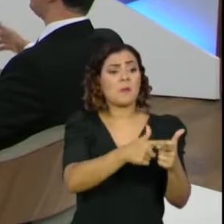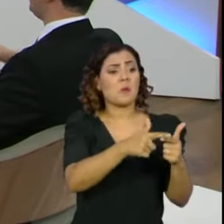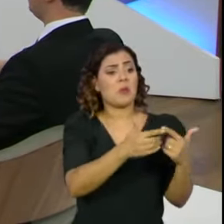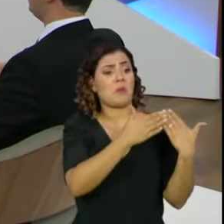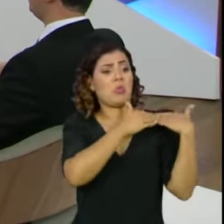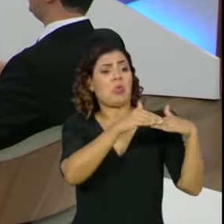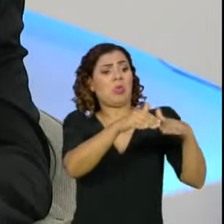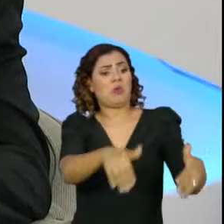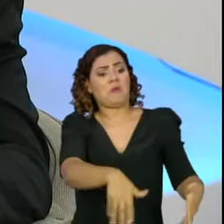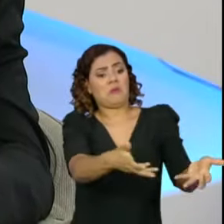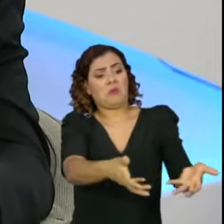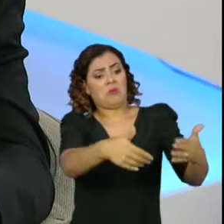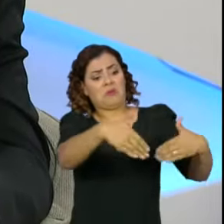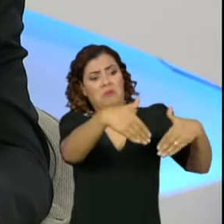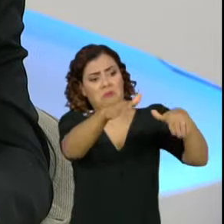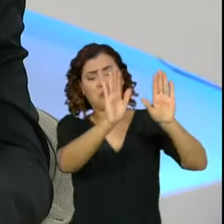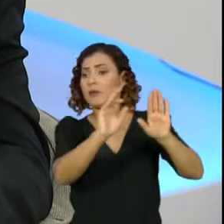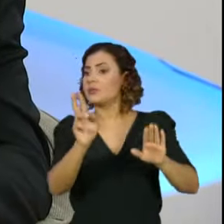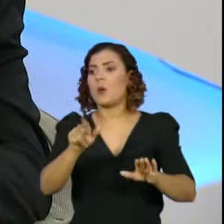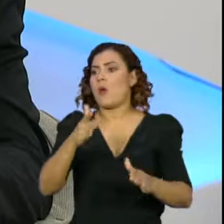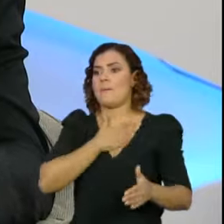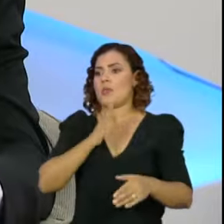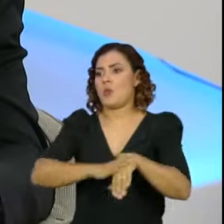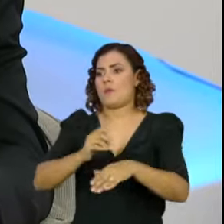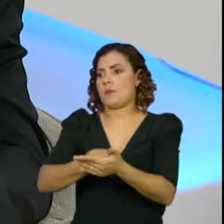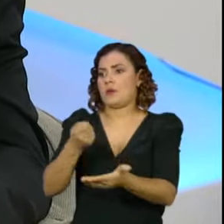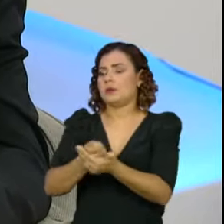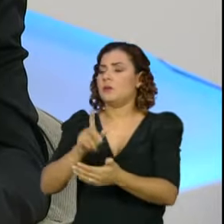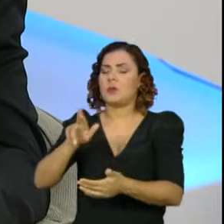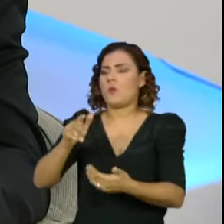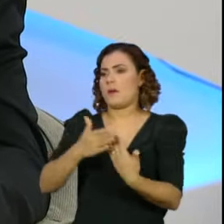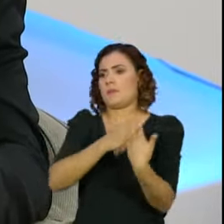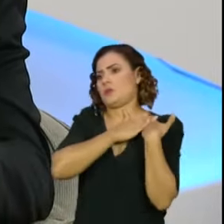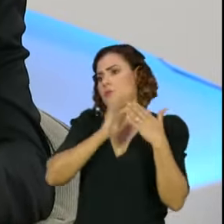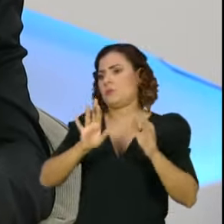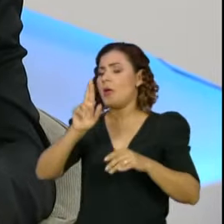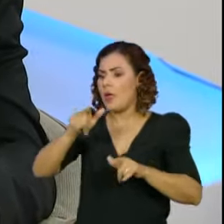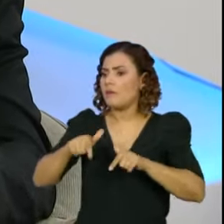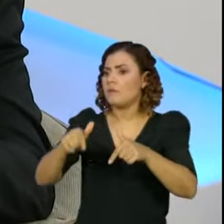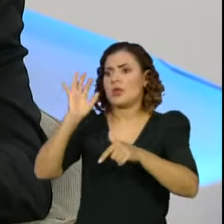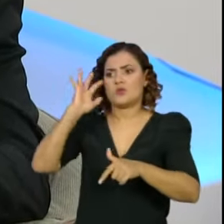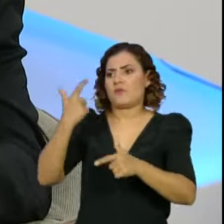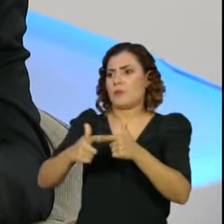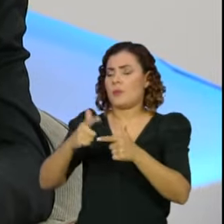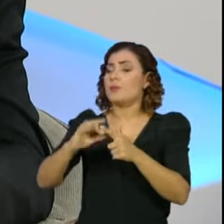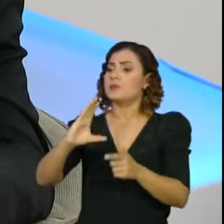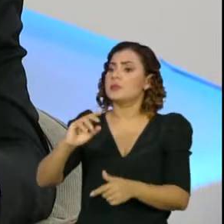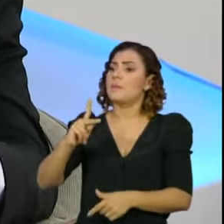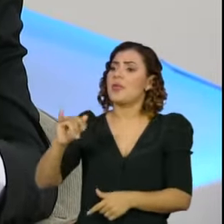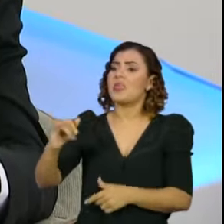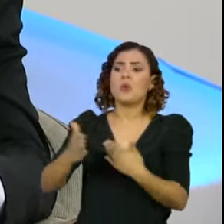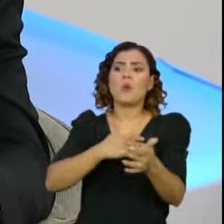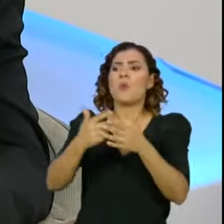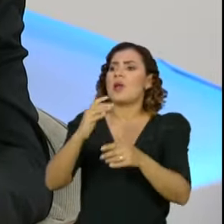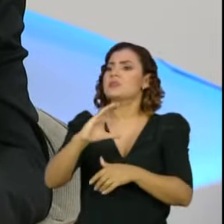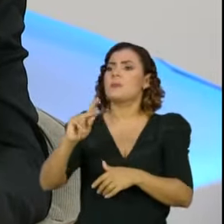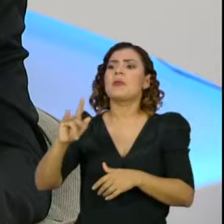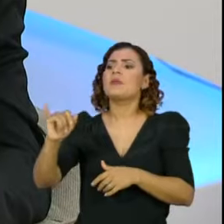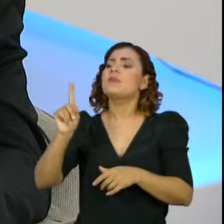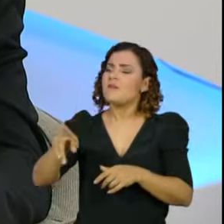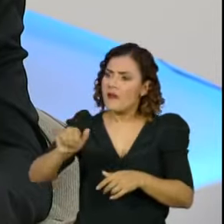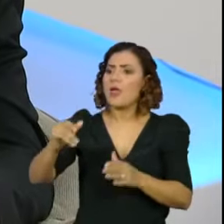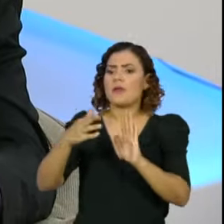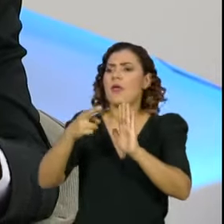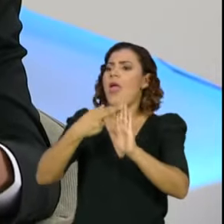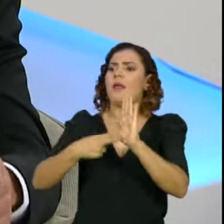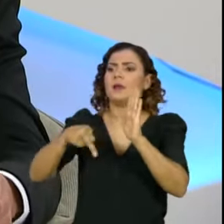para ver o circo pegar fogo. Não é essa a minha obrigação, não é essa a minha responsabilidade. E em relação à CPI, essa e qualquer outra, ela terá o tratamento